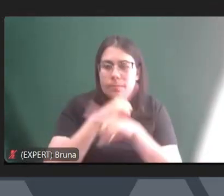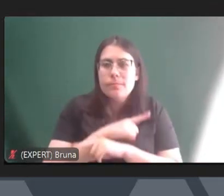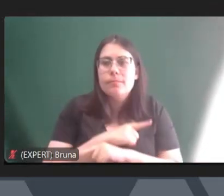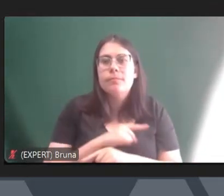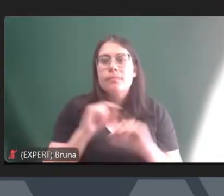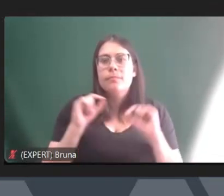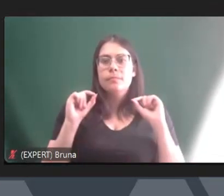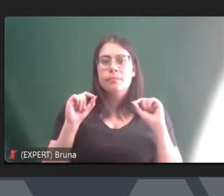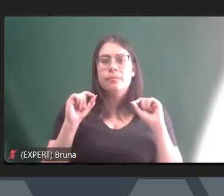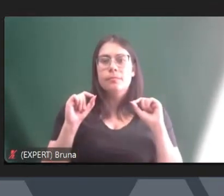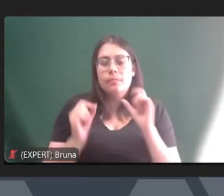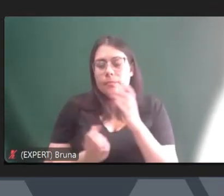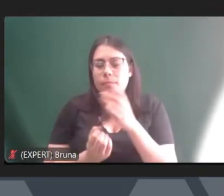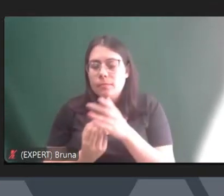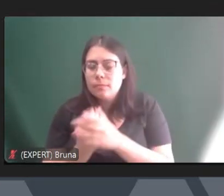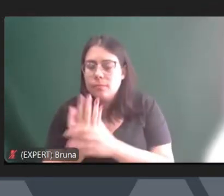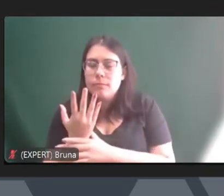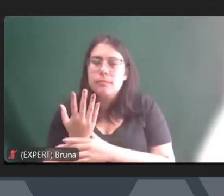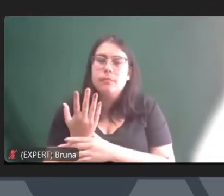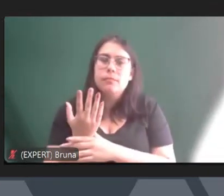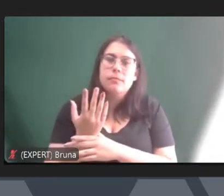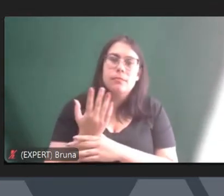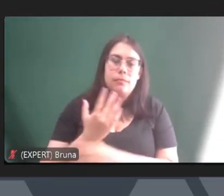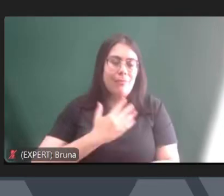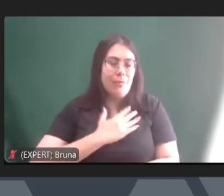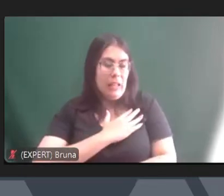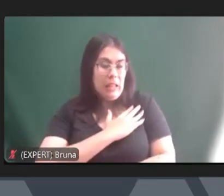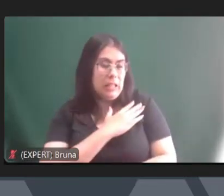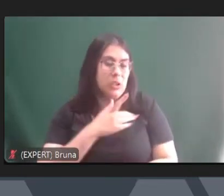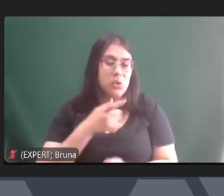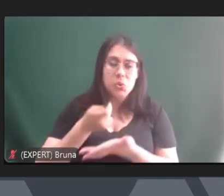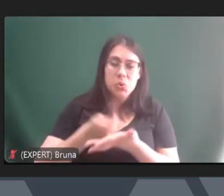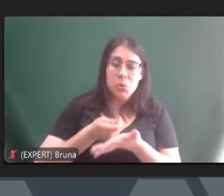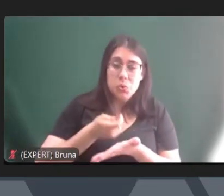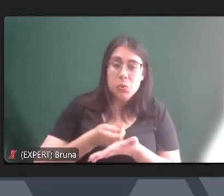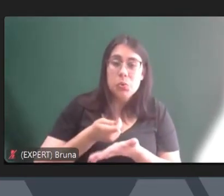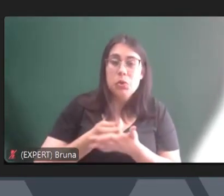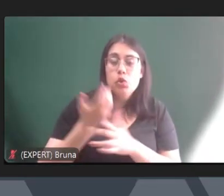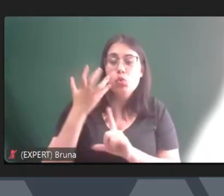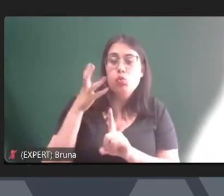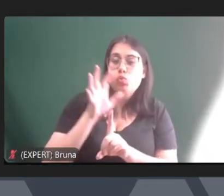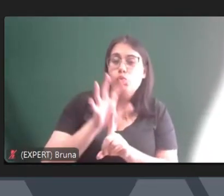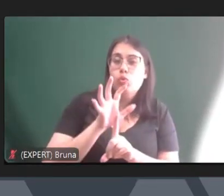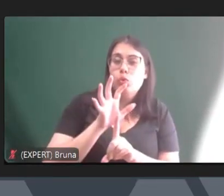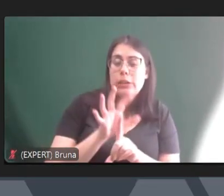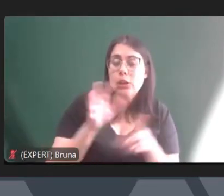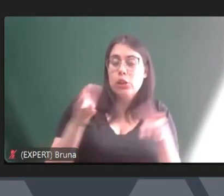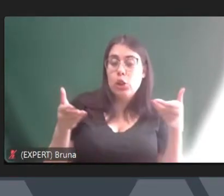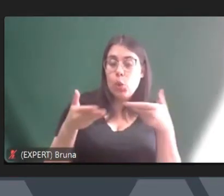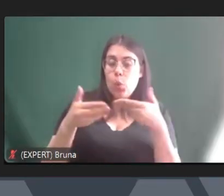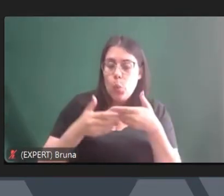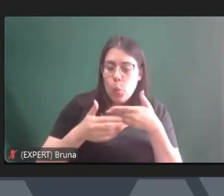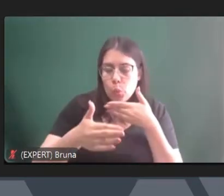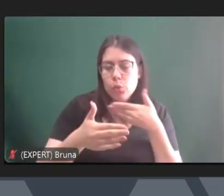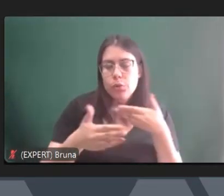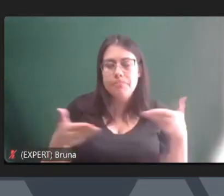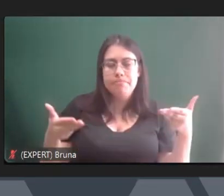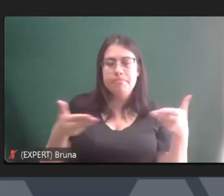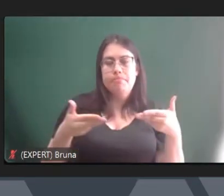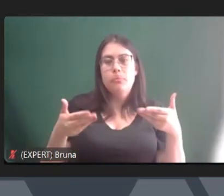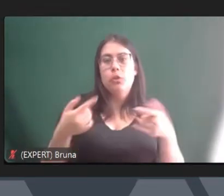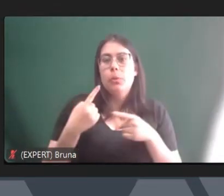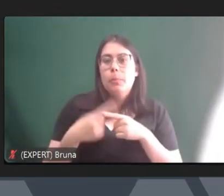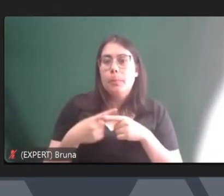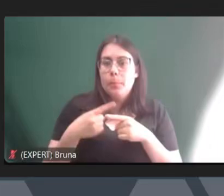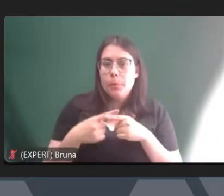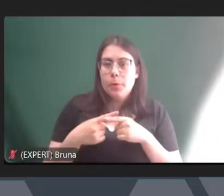construção dessa herança da ditadura militar no que diz respeito aos efeitos que a gente tem hoje por que eu digo isso